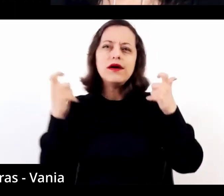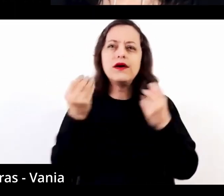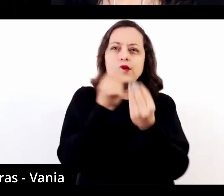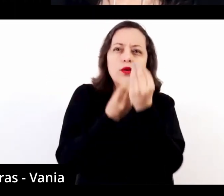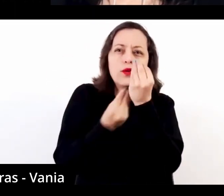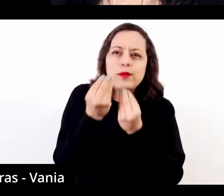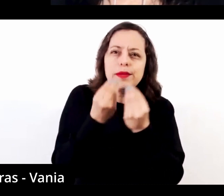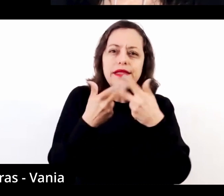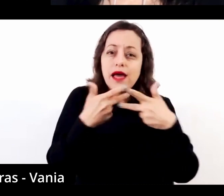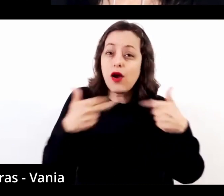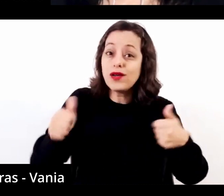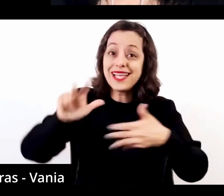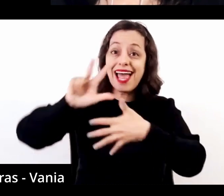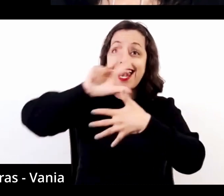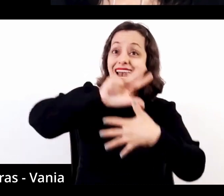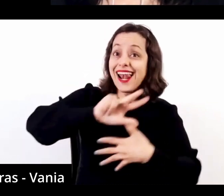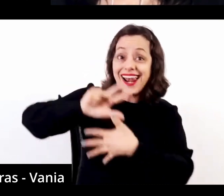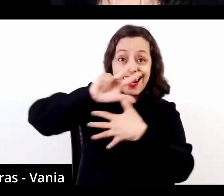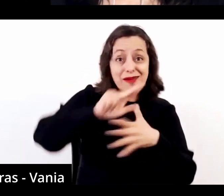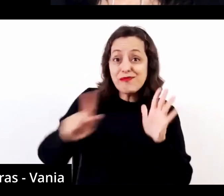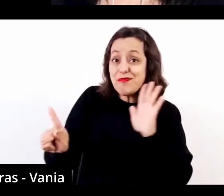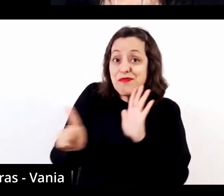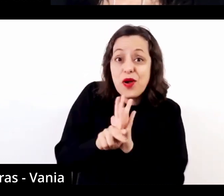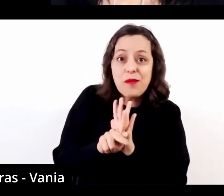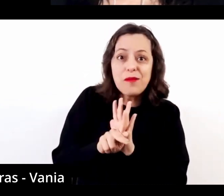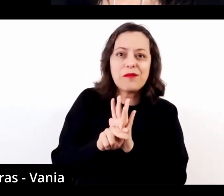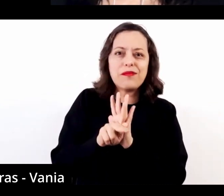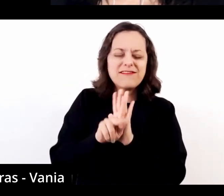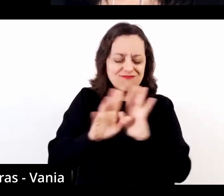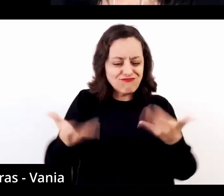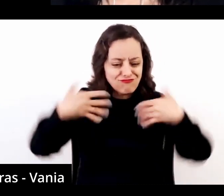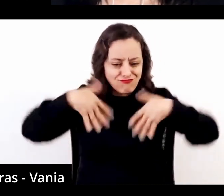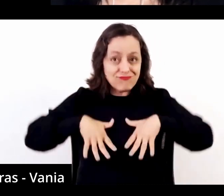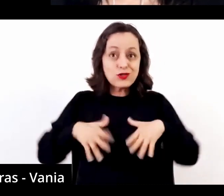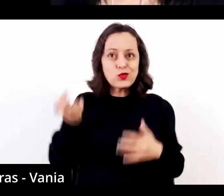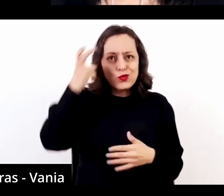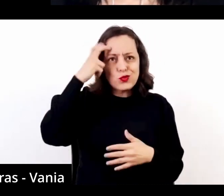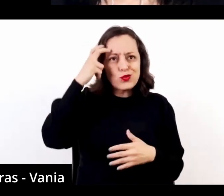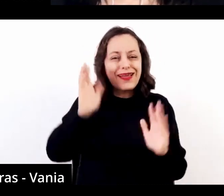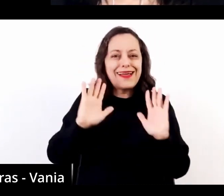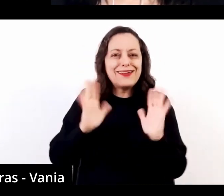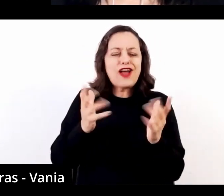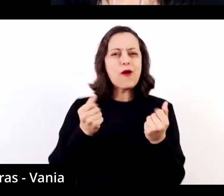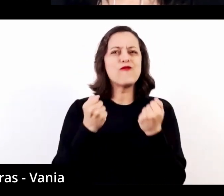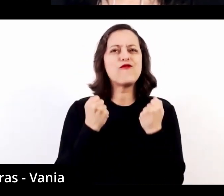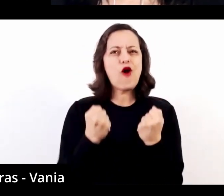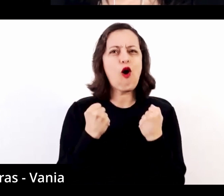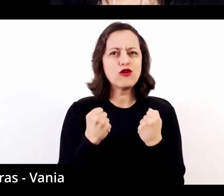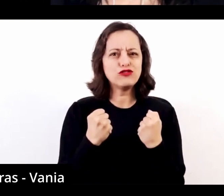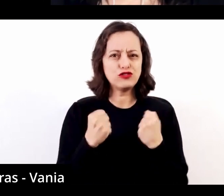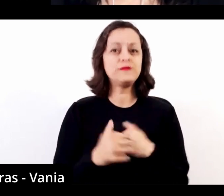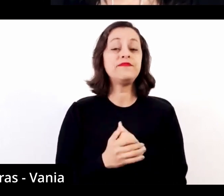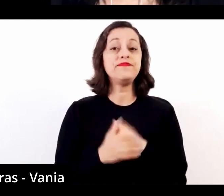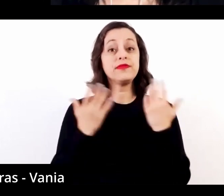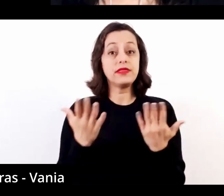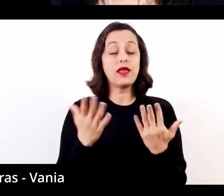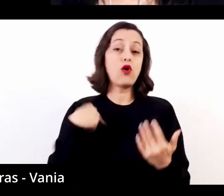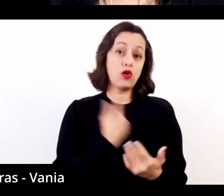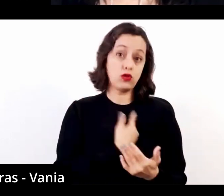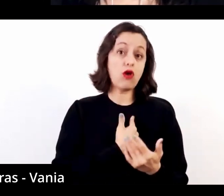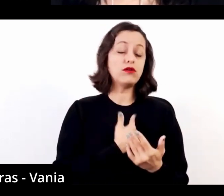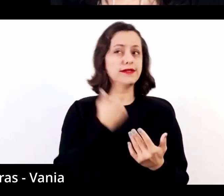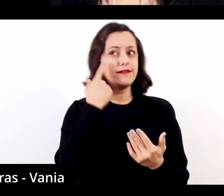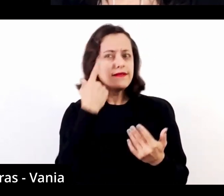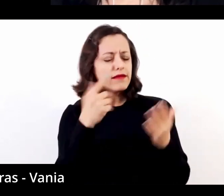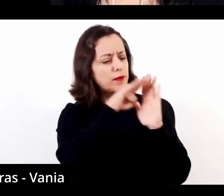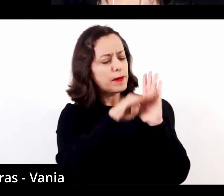culinária, da cultura, das letras, impregnada em suas culturas de uma maneira muito potente, muito forte. Então, a gente